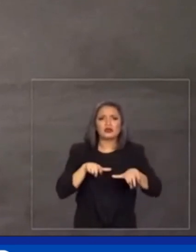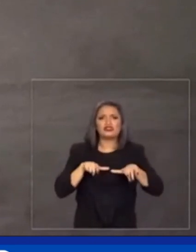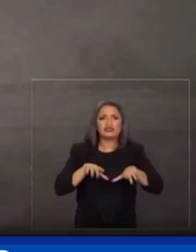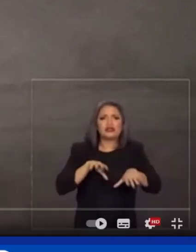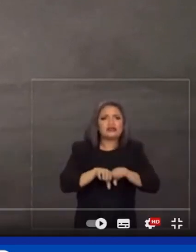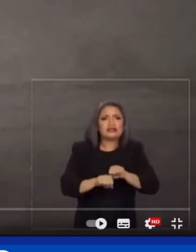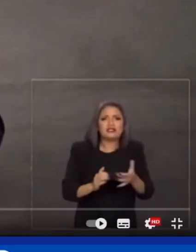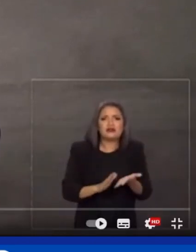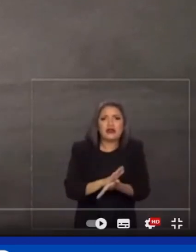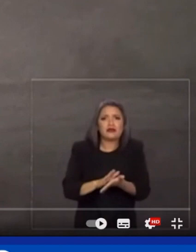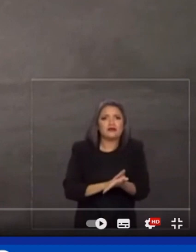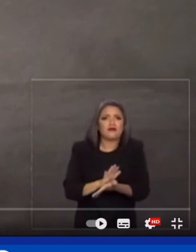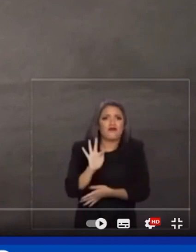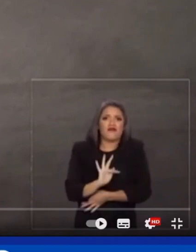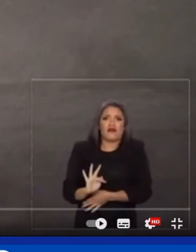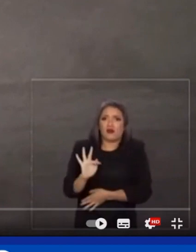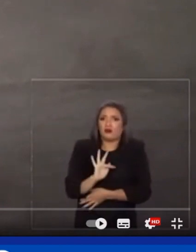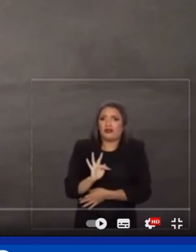universitário.